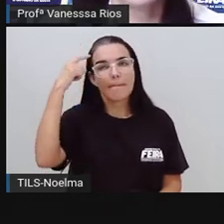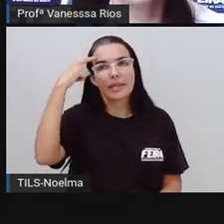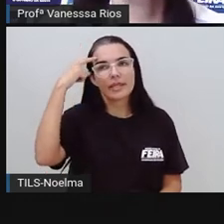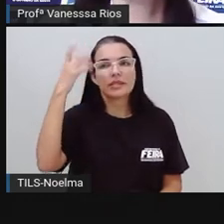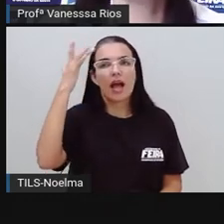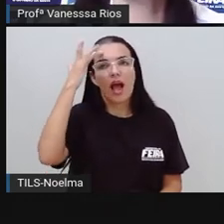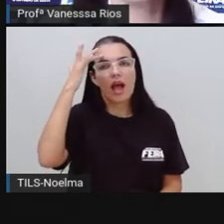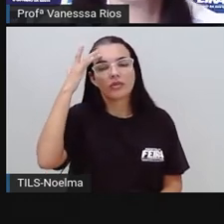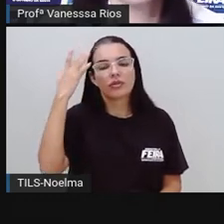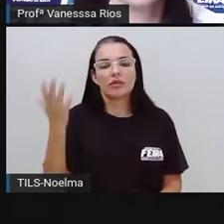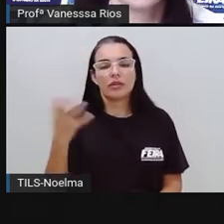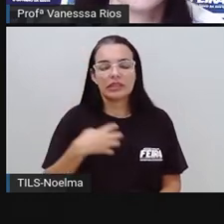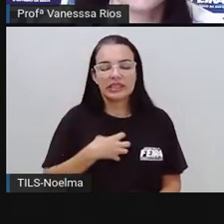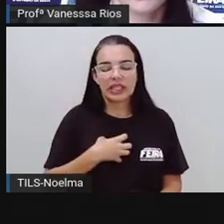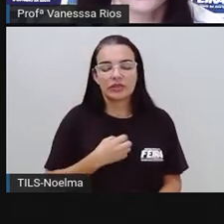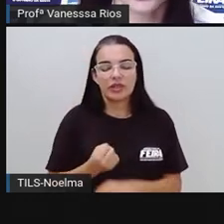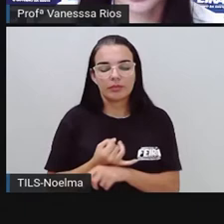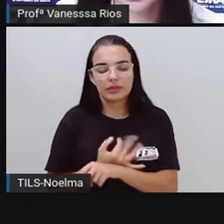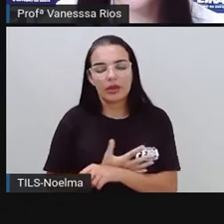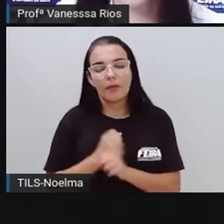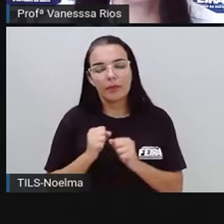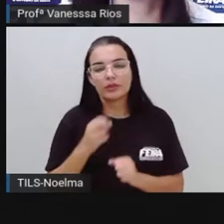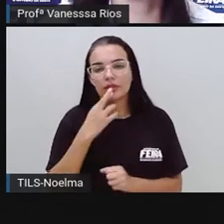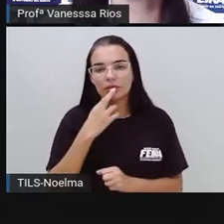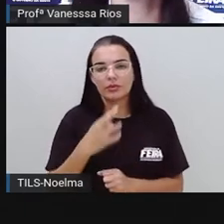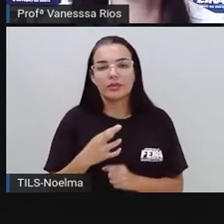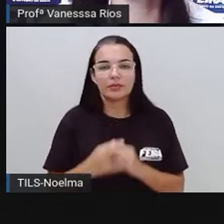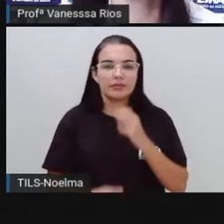claro, principalmente nas respostas.